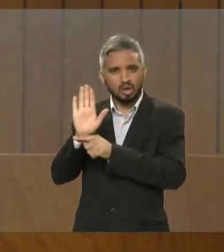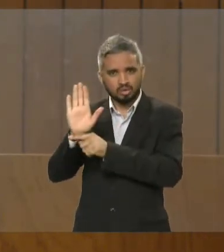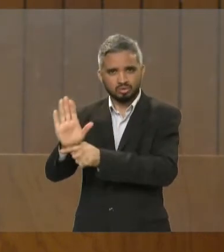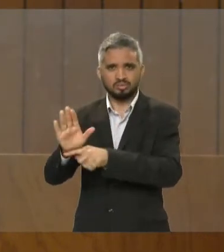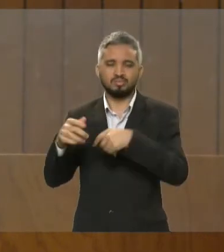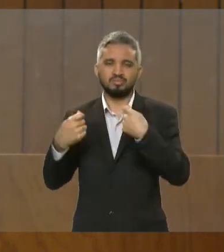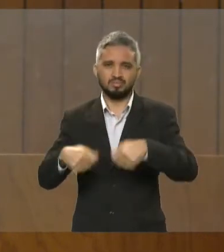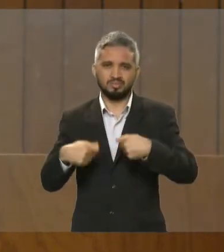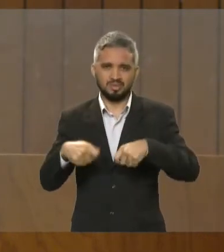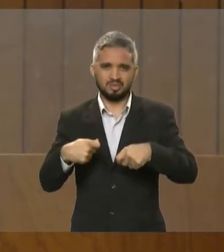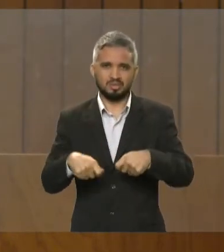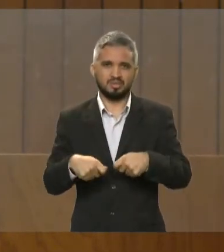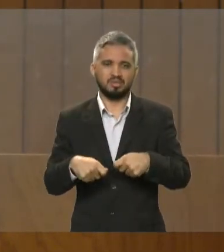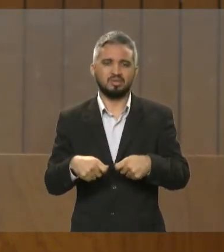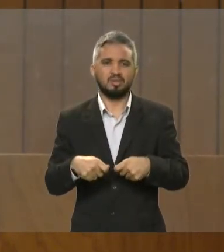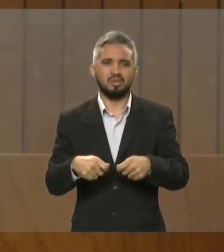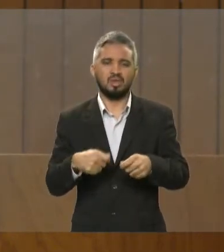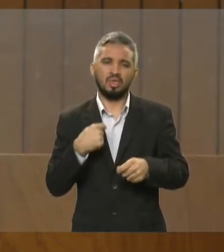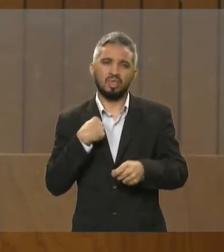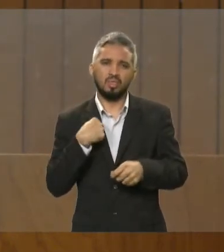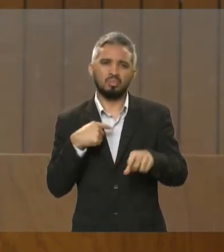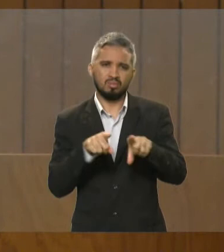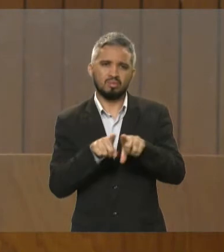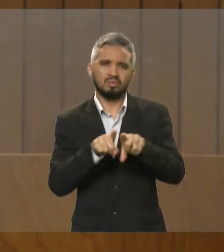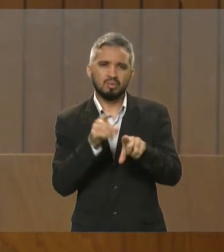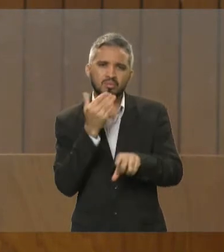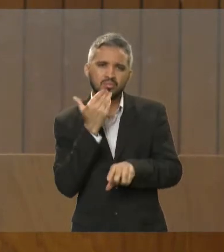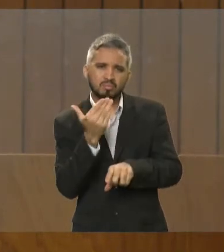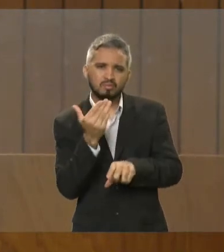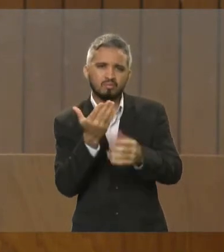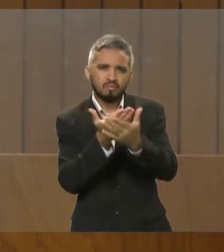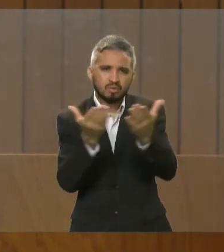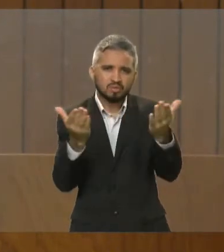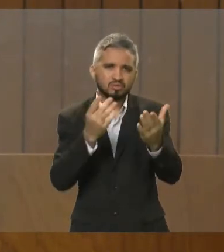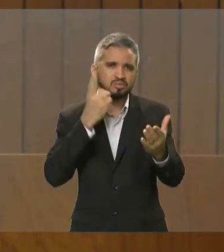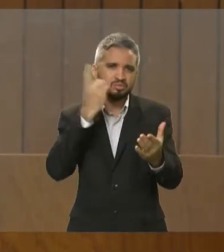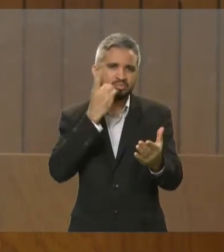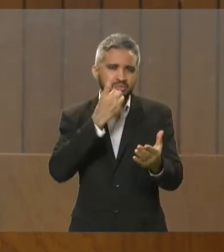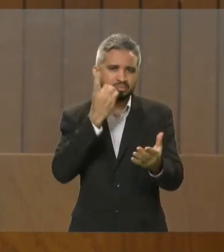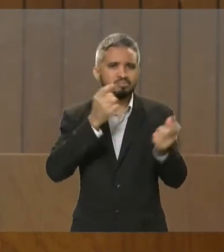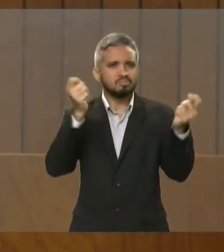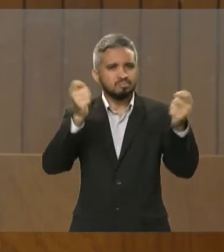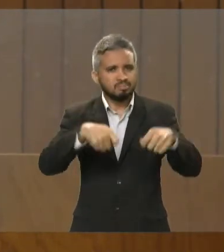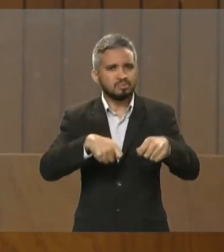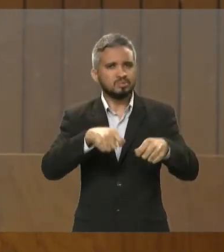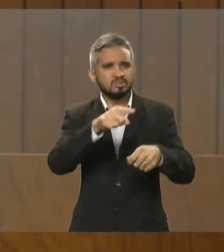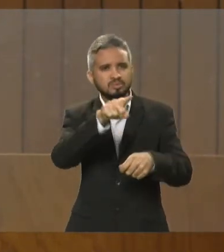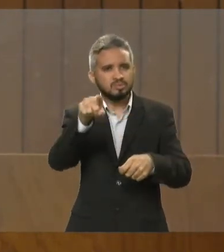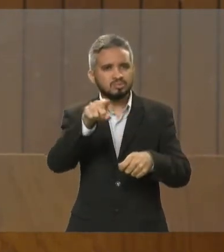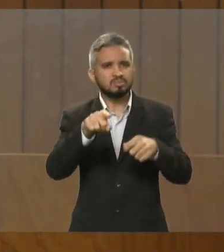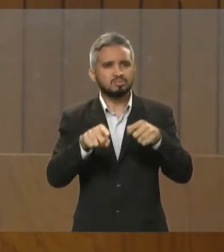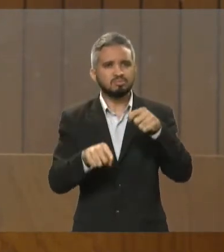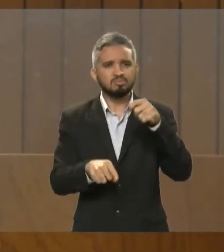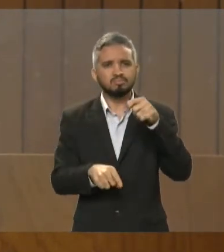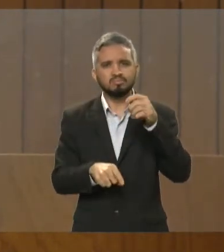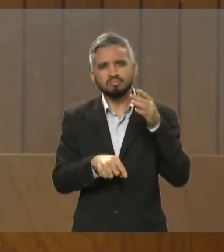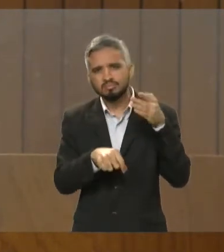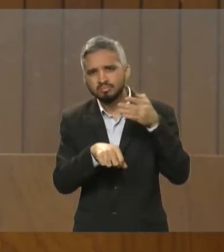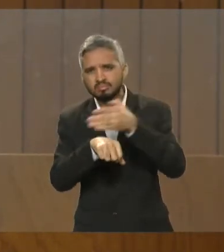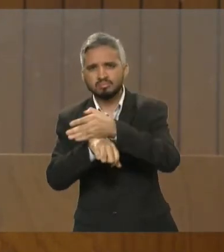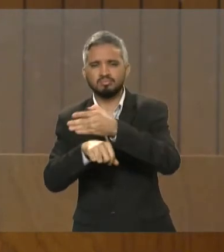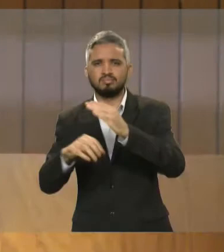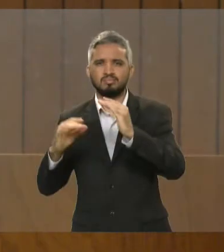conheça esse trabalho, visite o Instituto Manuela e entenda que, quando nós